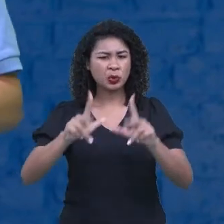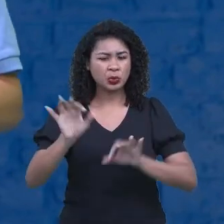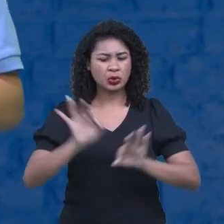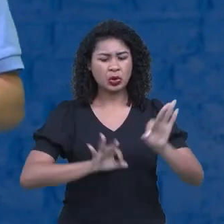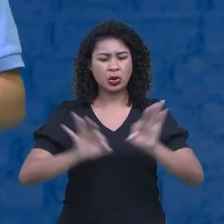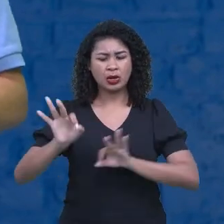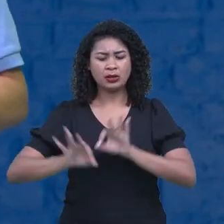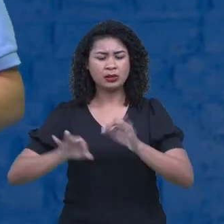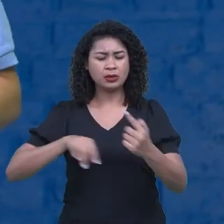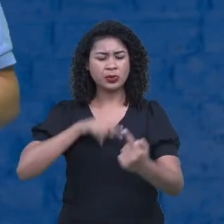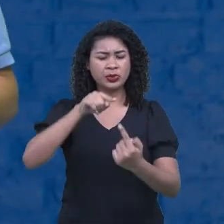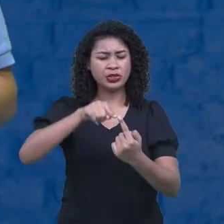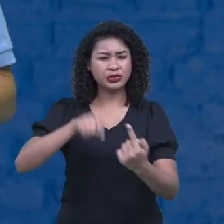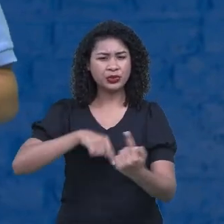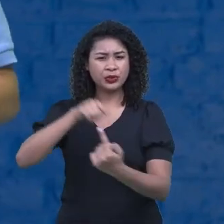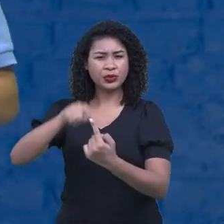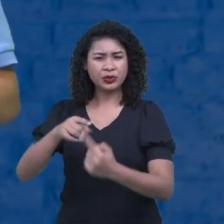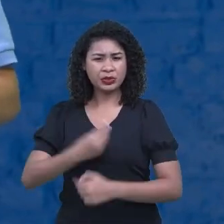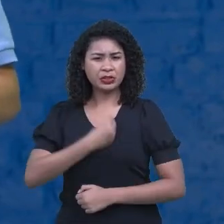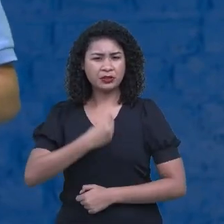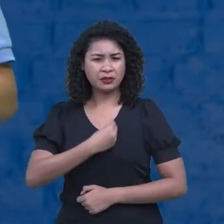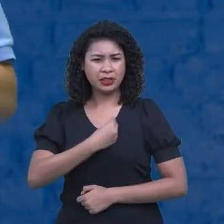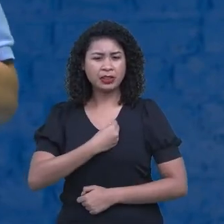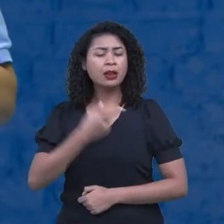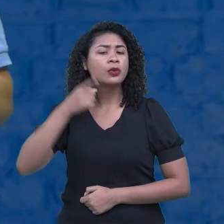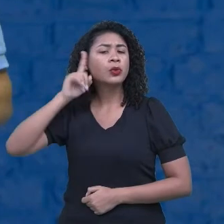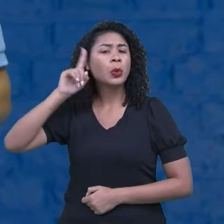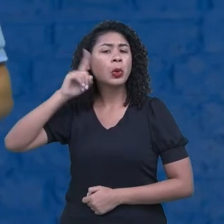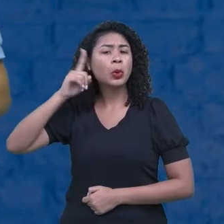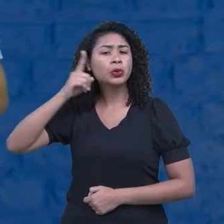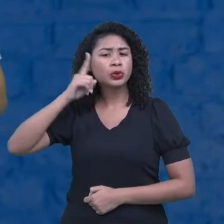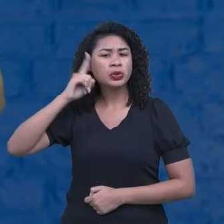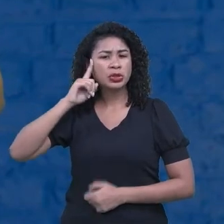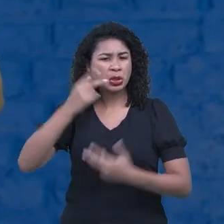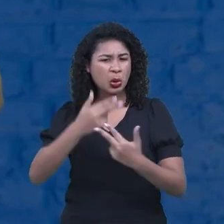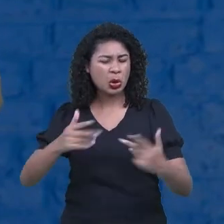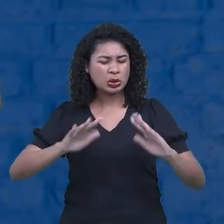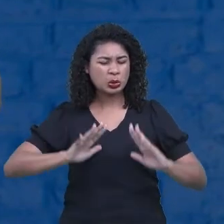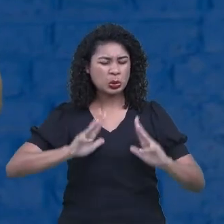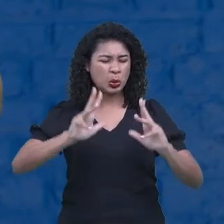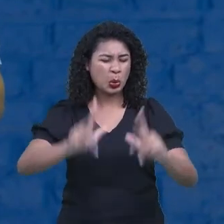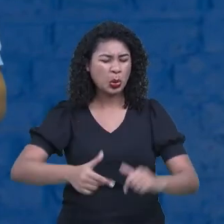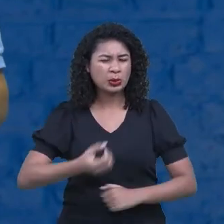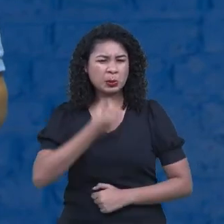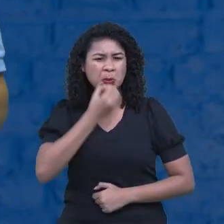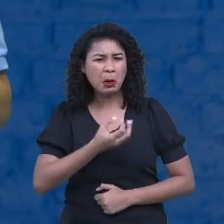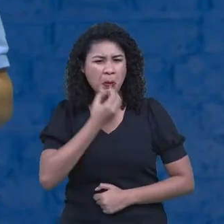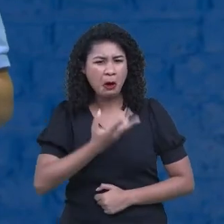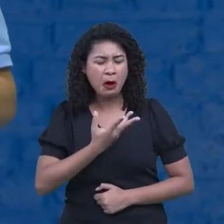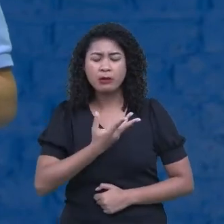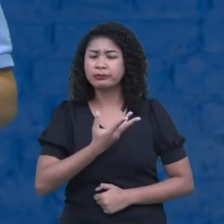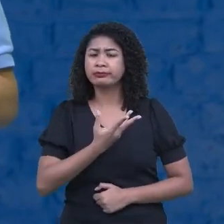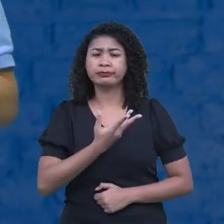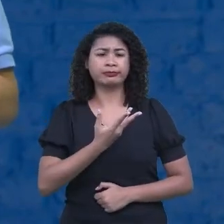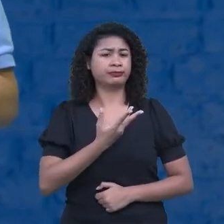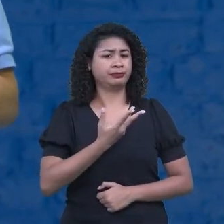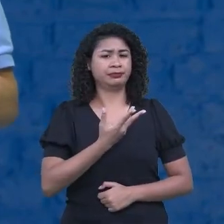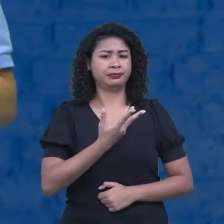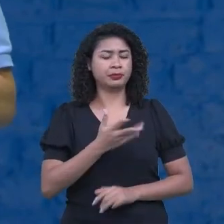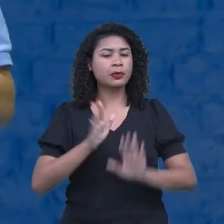dia a dia. Mas elas são necessárias. E eu coloco um grande exemplo. A questão da leitura.